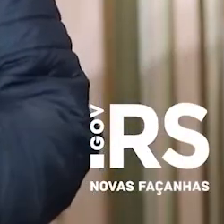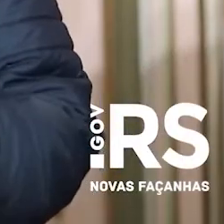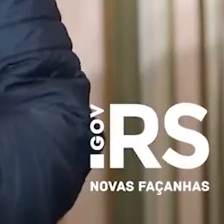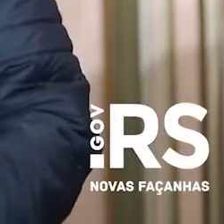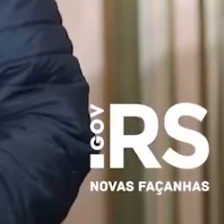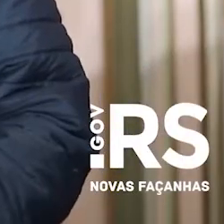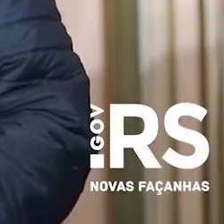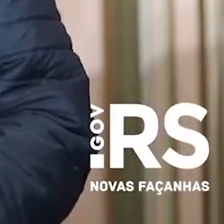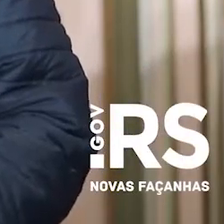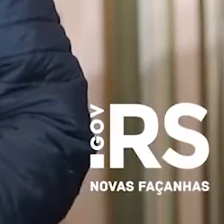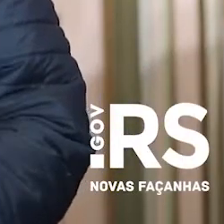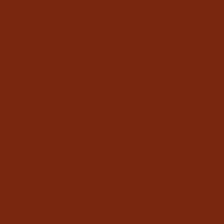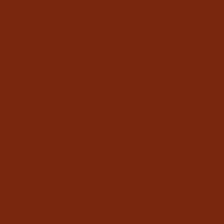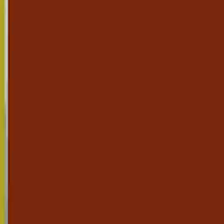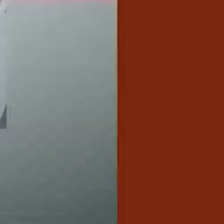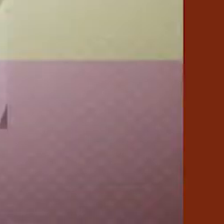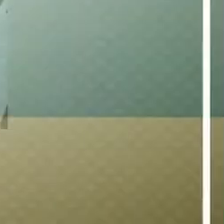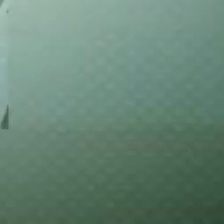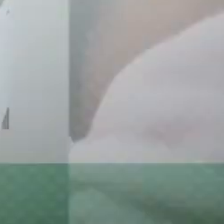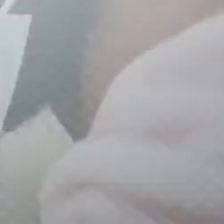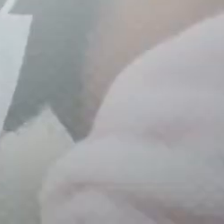essa máscara estiver adequadamente seca.